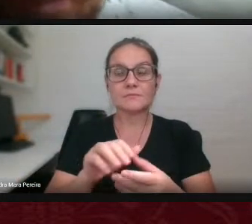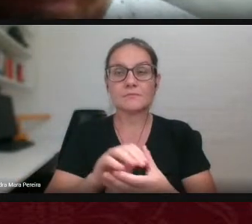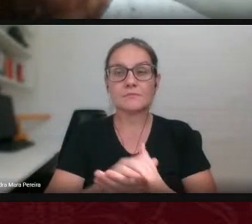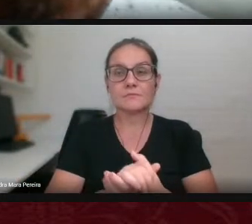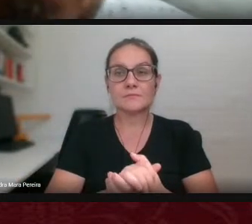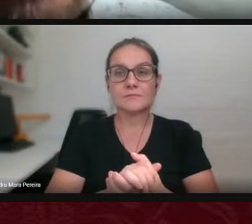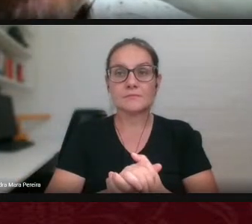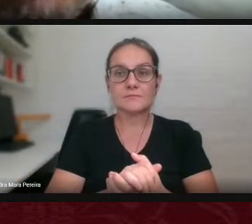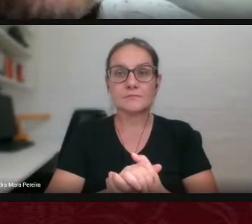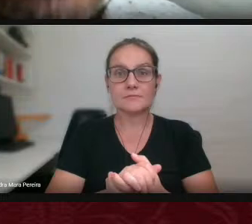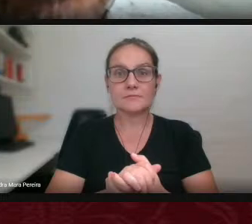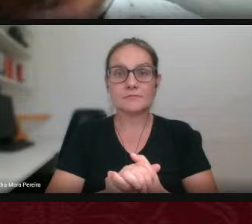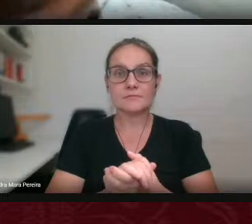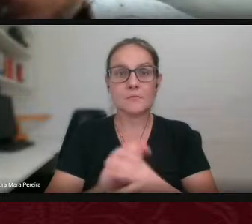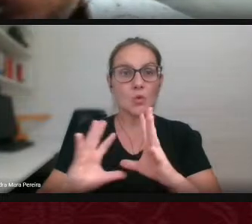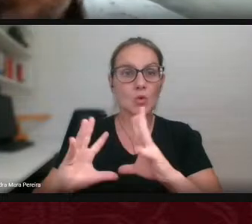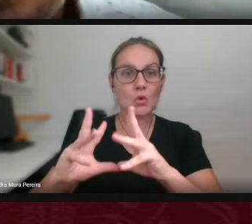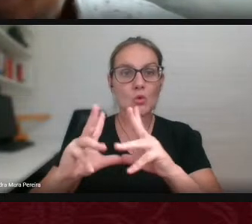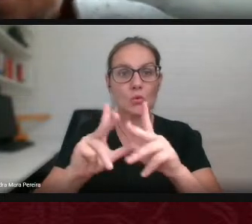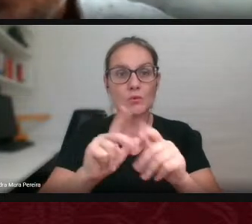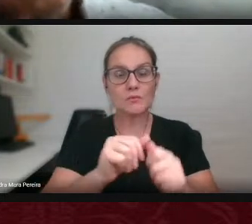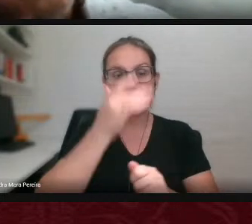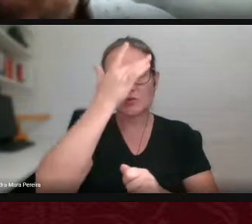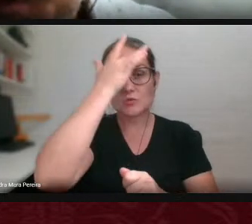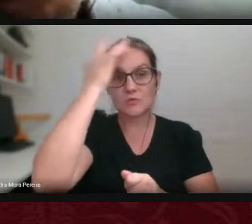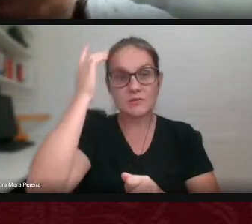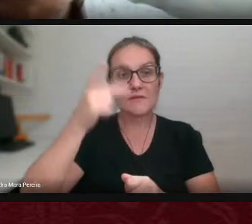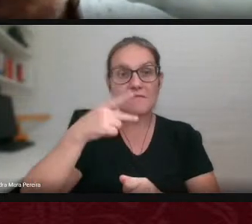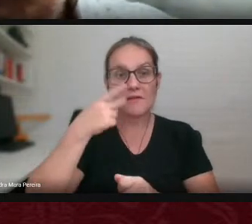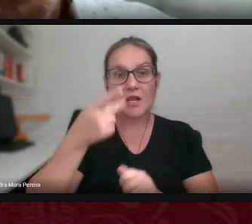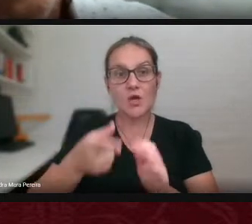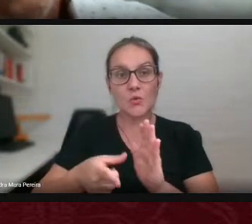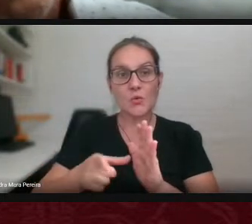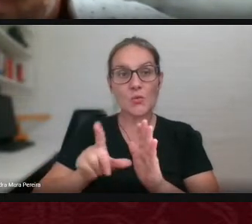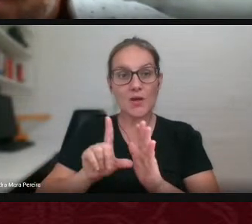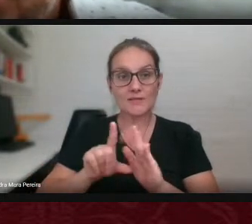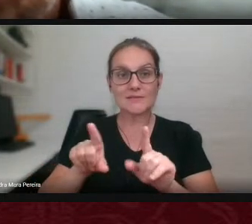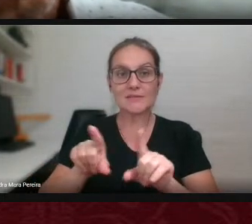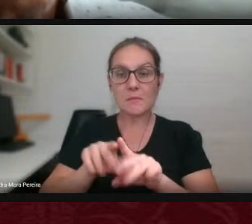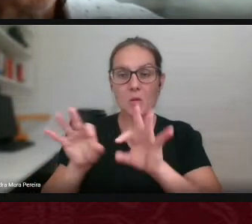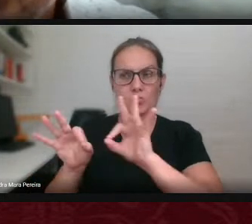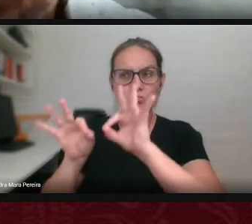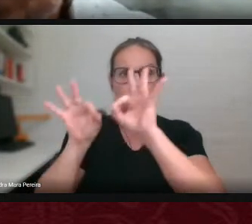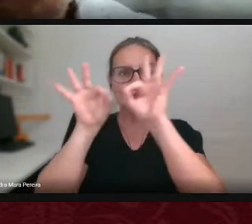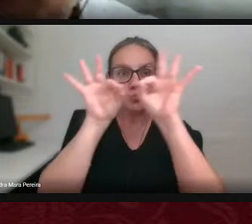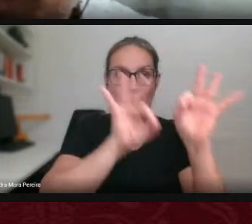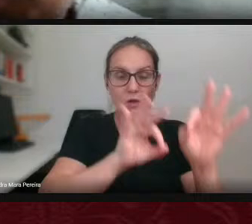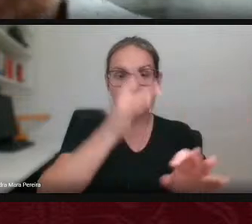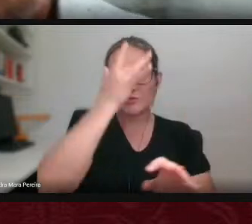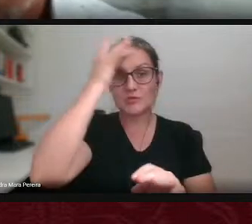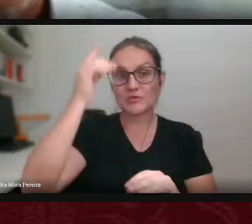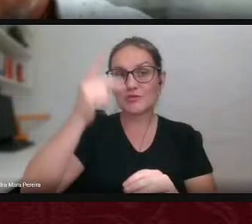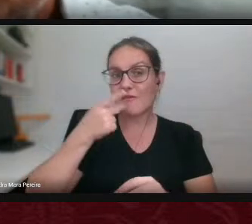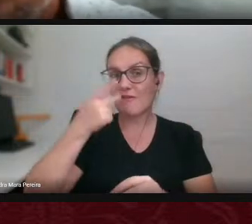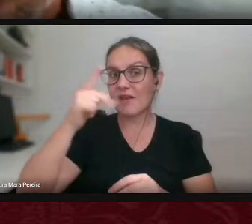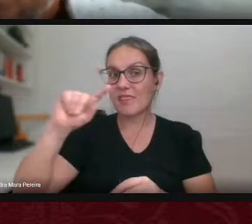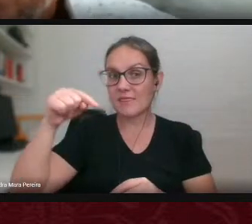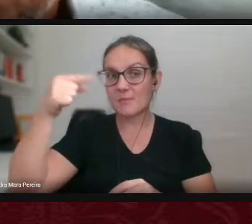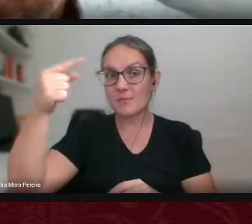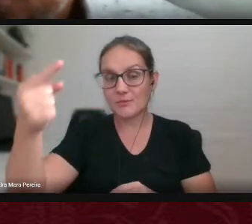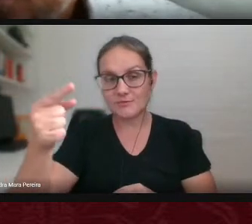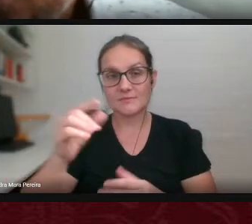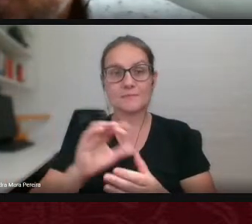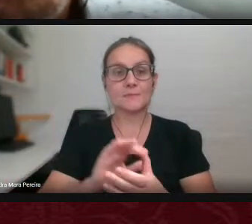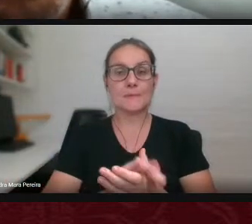aquelas pessoas que me antecederam e também obviamente vou ficar muito atento às pessoas que falarão depois de mim muito obrigado